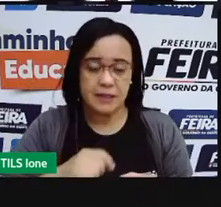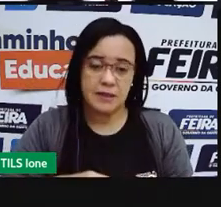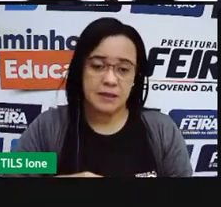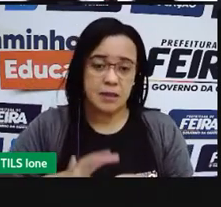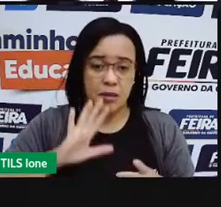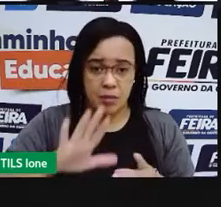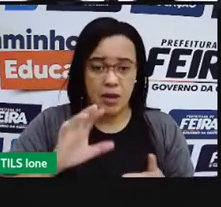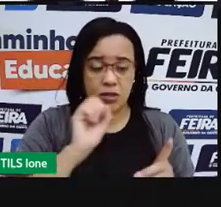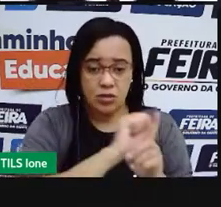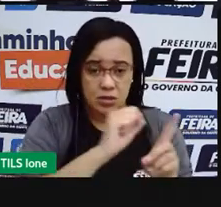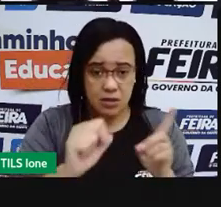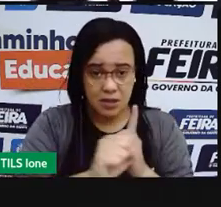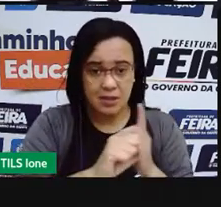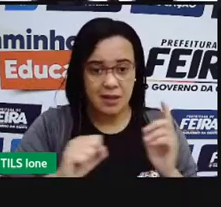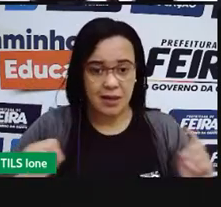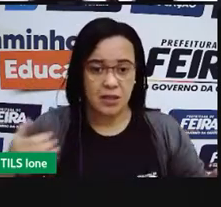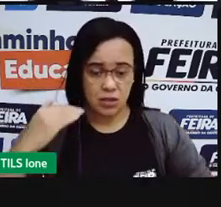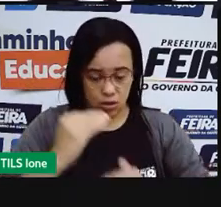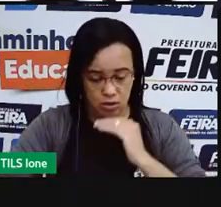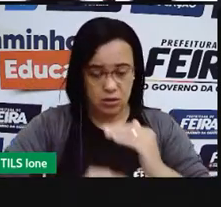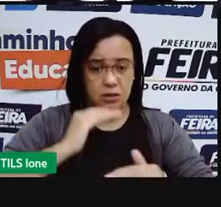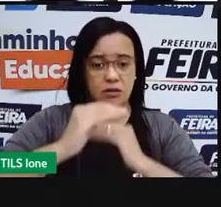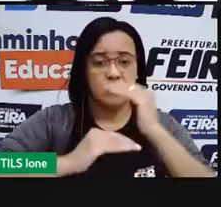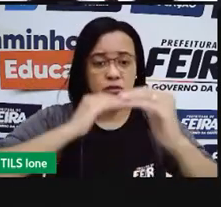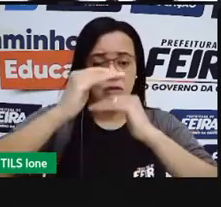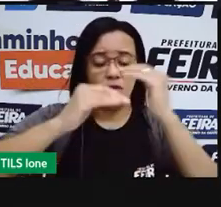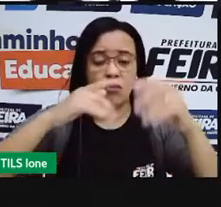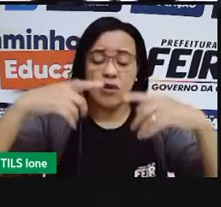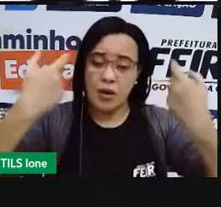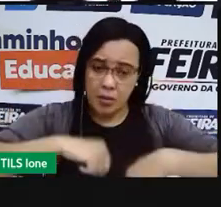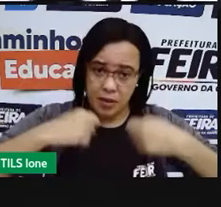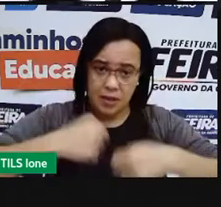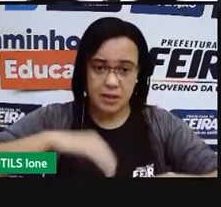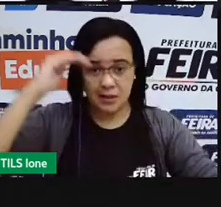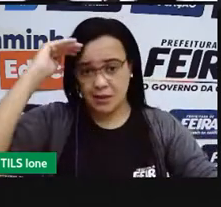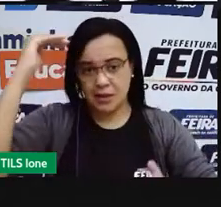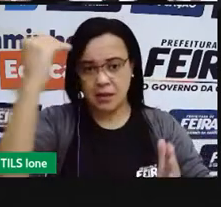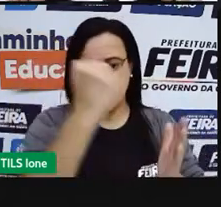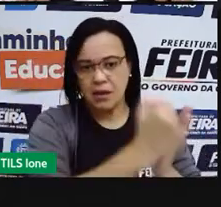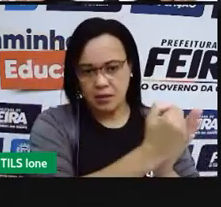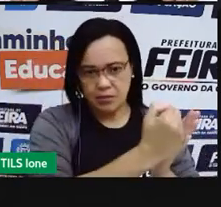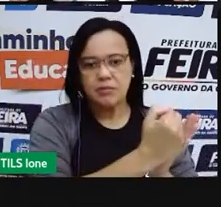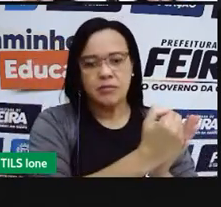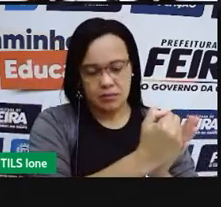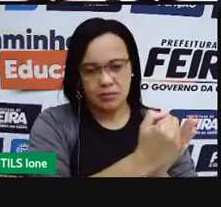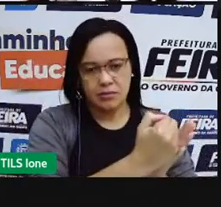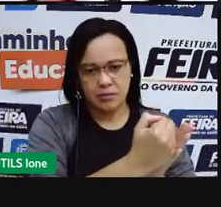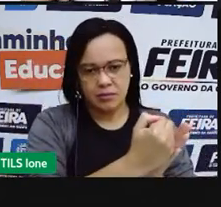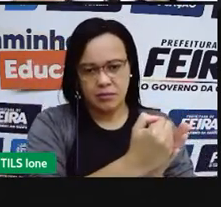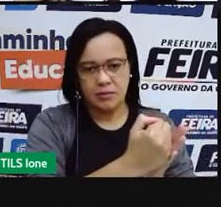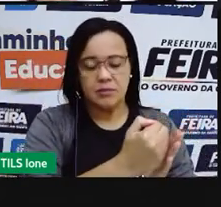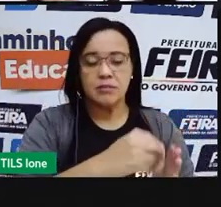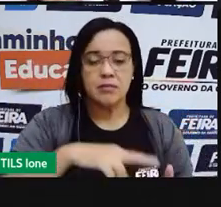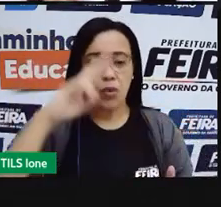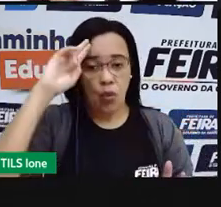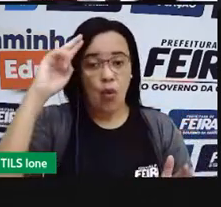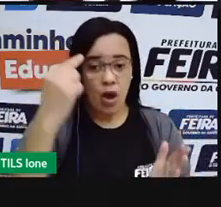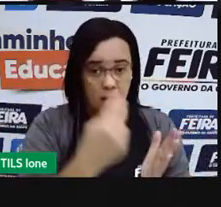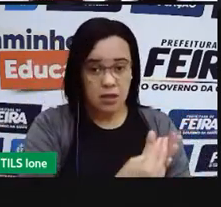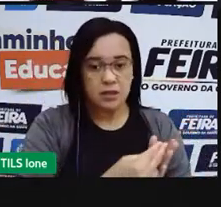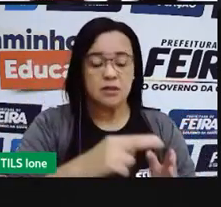ter esses três pilares. Esses três pilares precisam estar bem